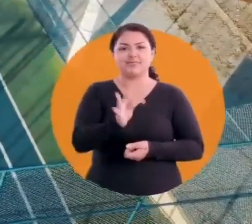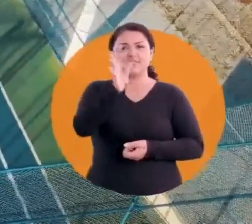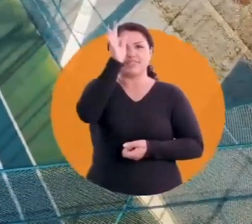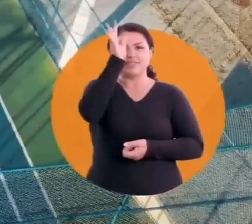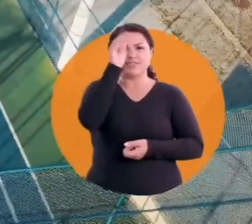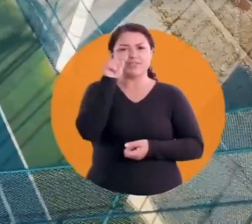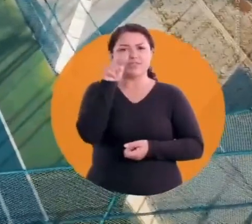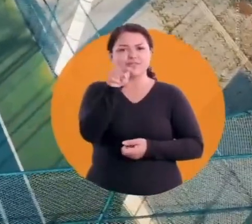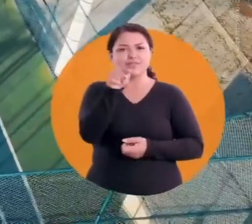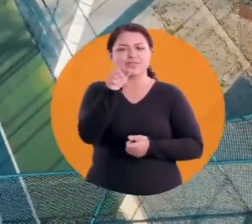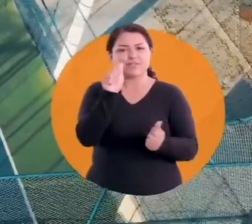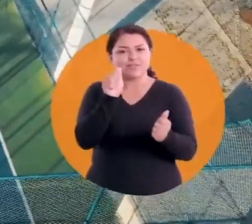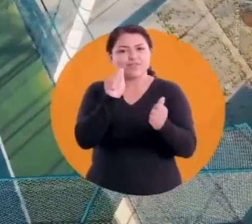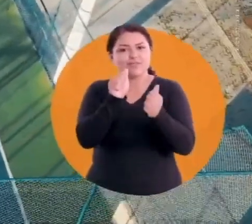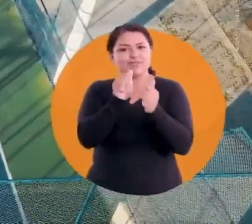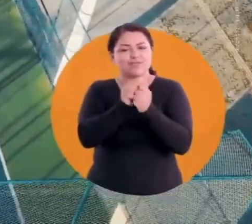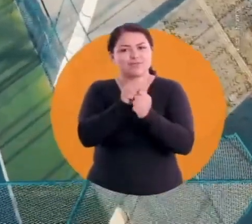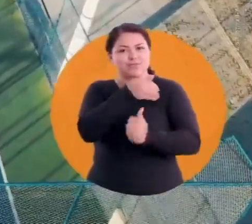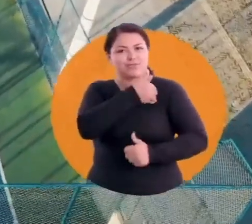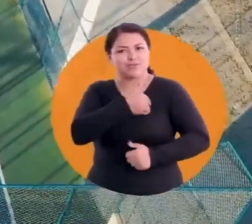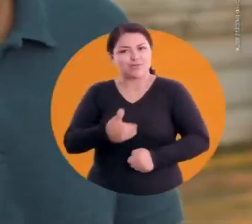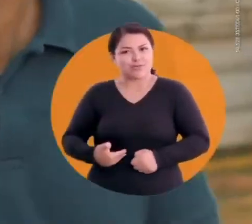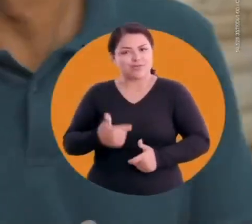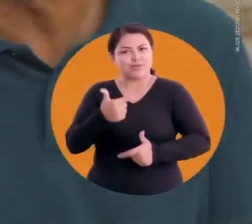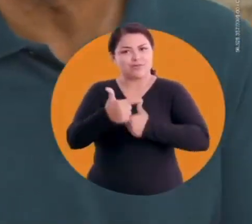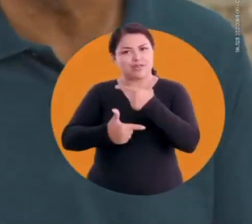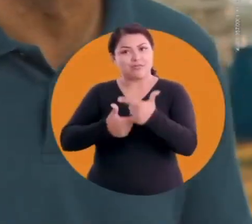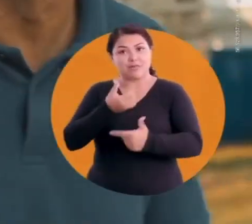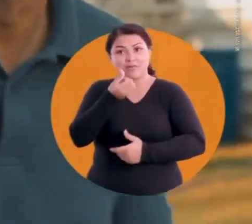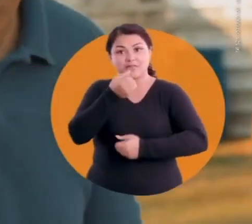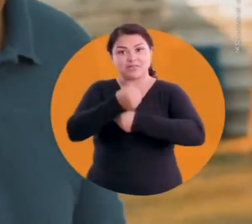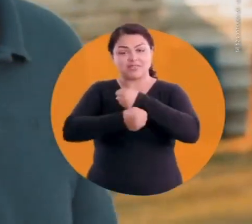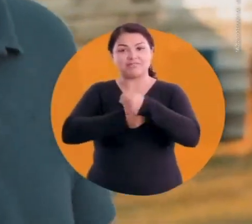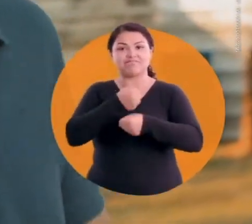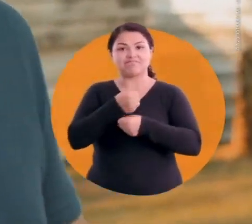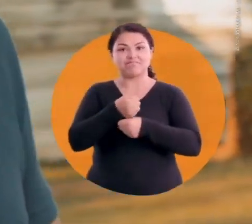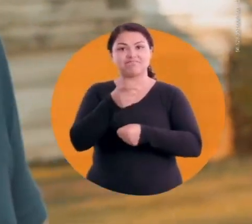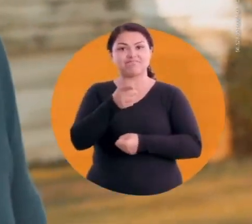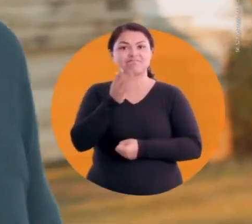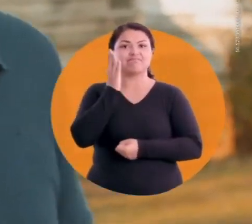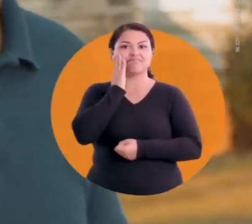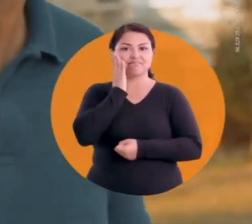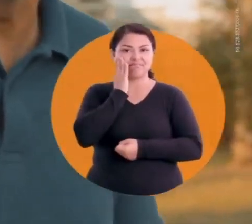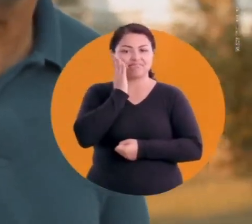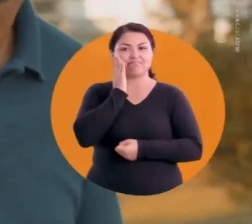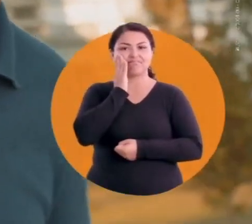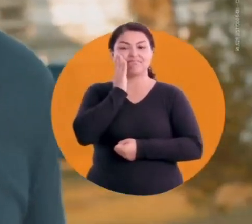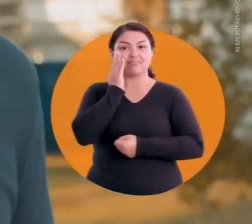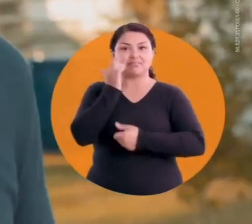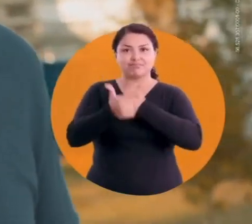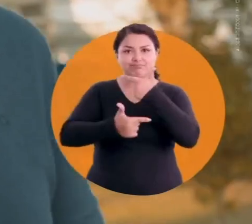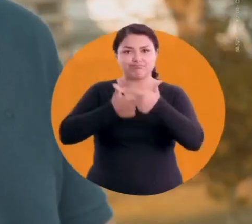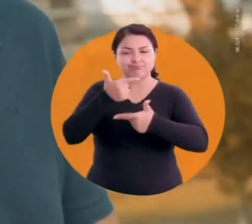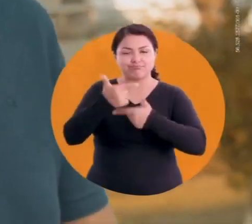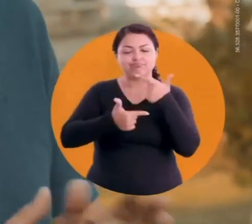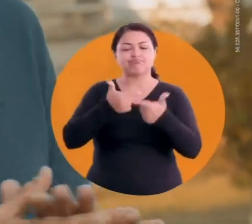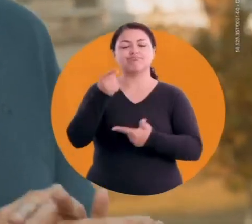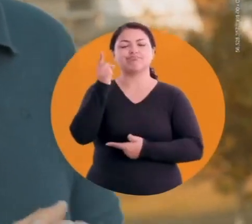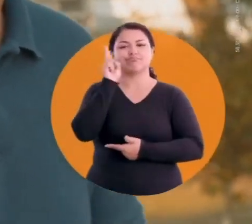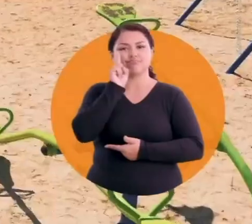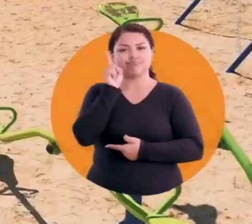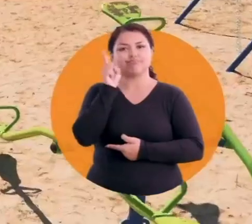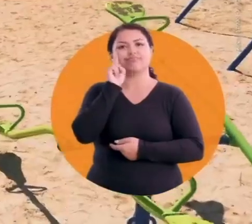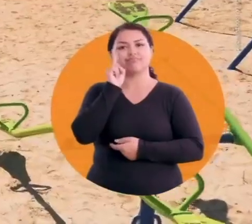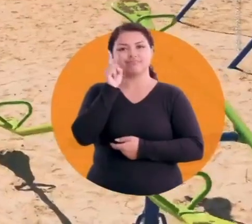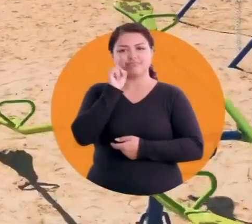Tandi, você fez parte do nosso governo durante seis anos E sabe muito bem que o trabalho tem que ser